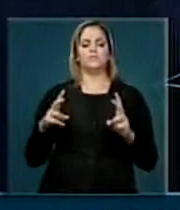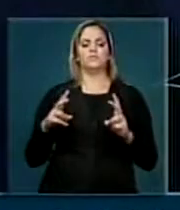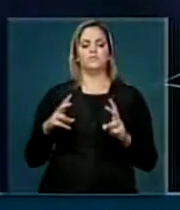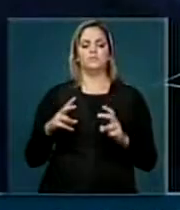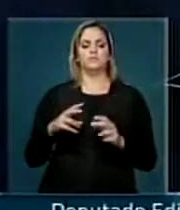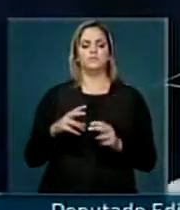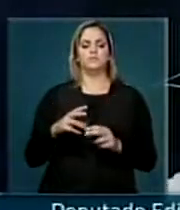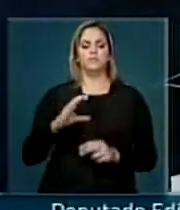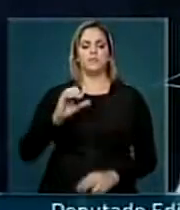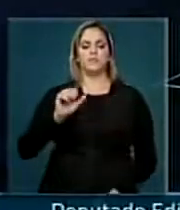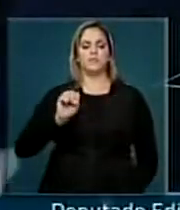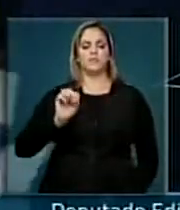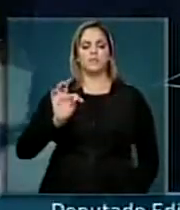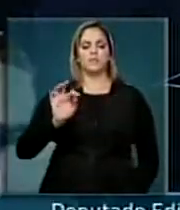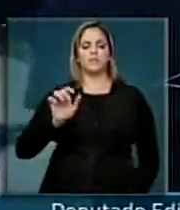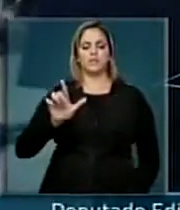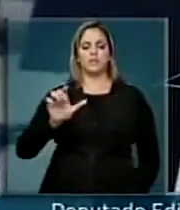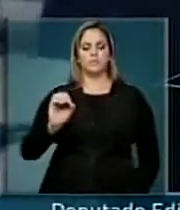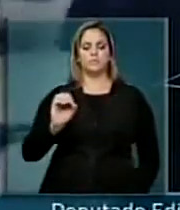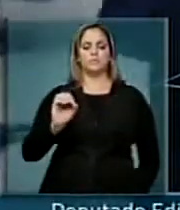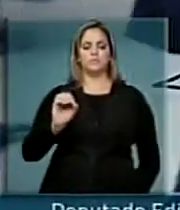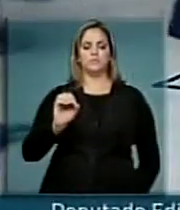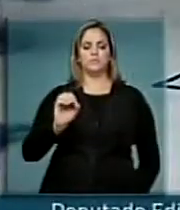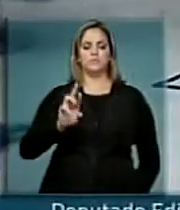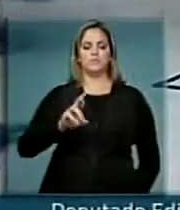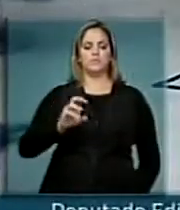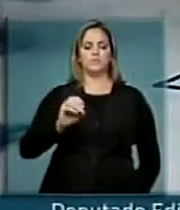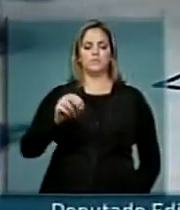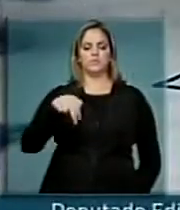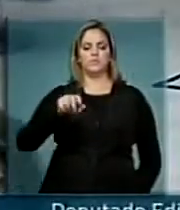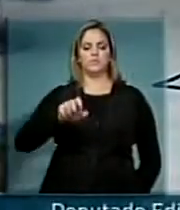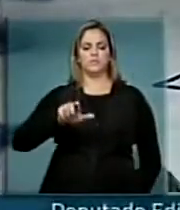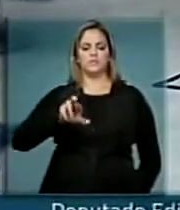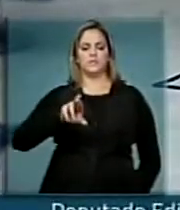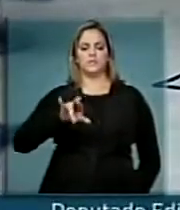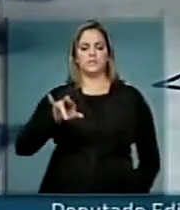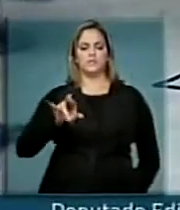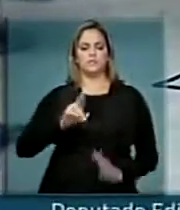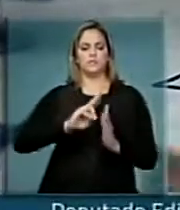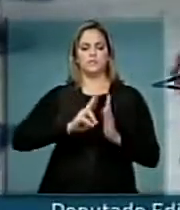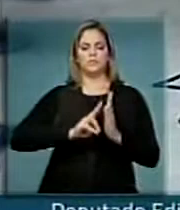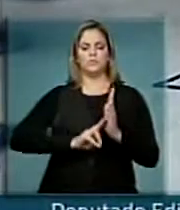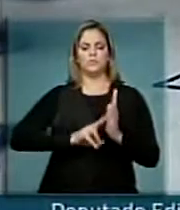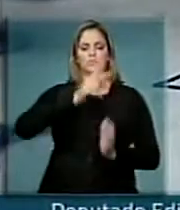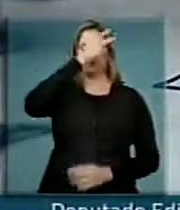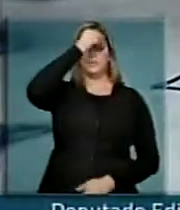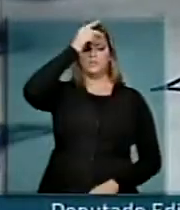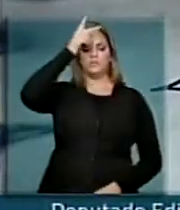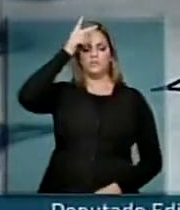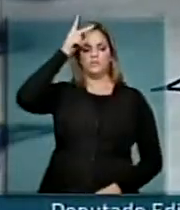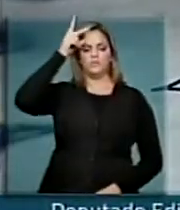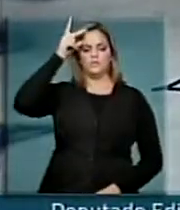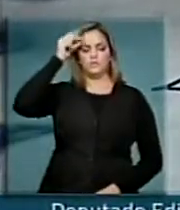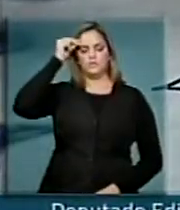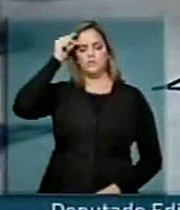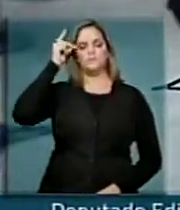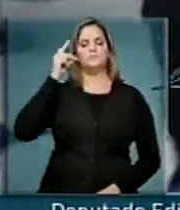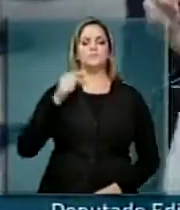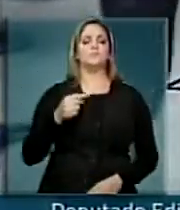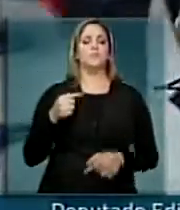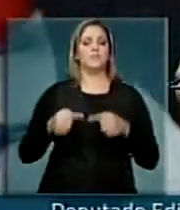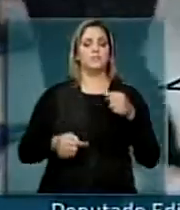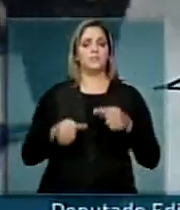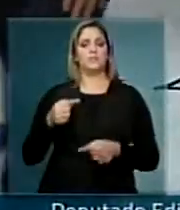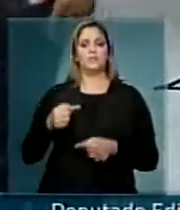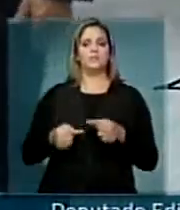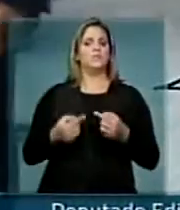o Castelo de Biguassu, Ronério de Palhoça e o representante do prefeito de São José, discutimos o